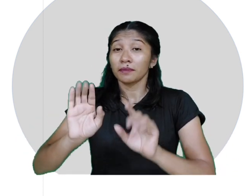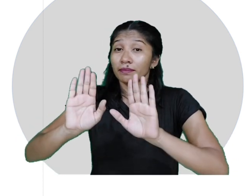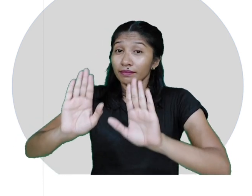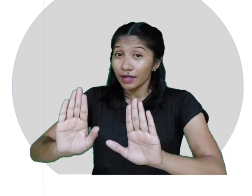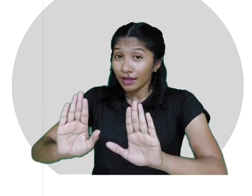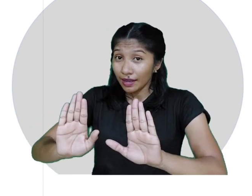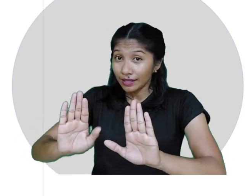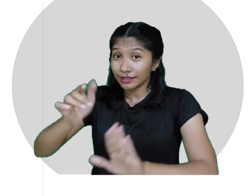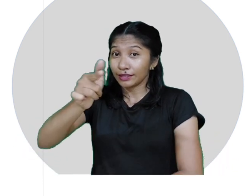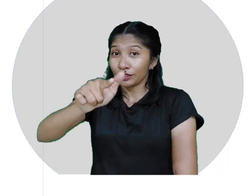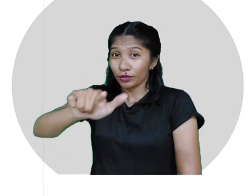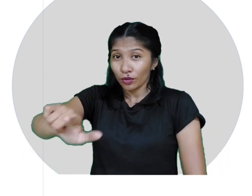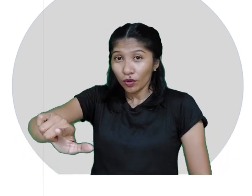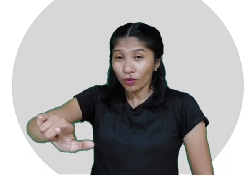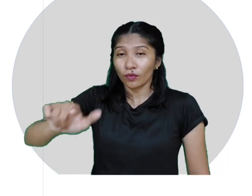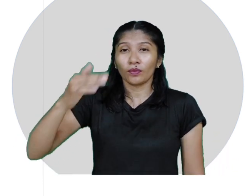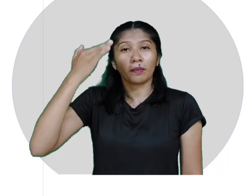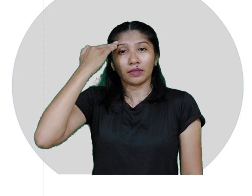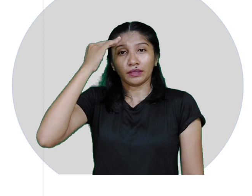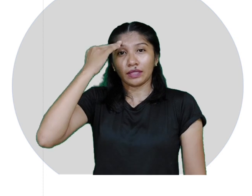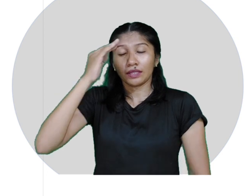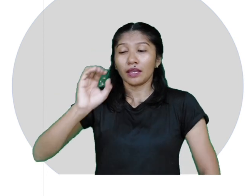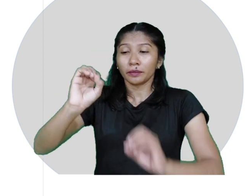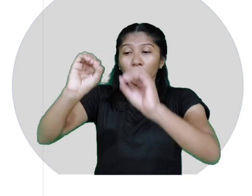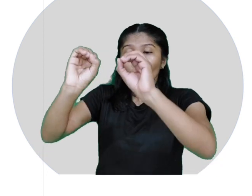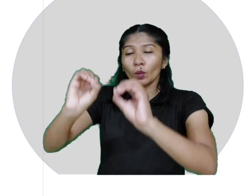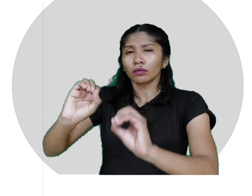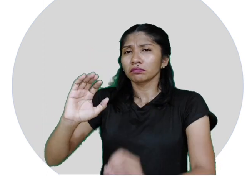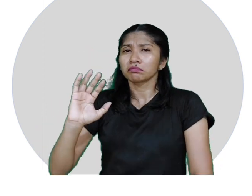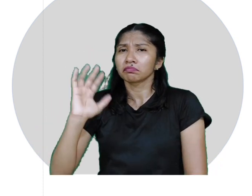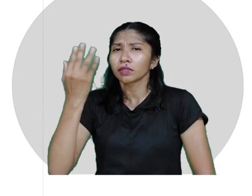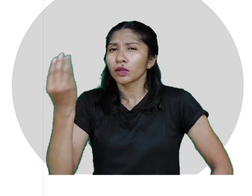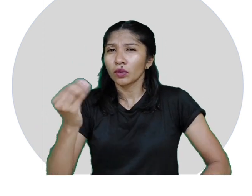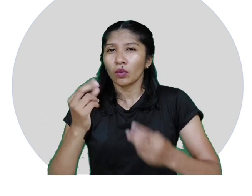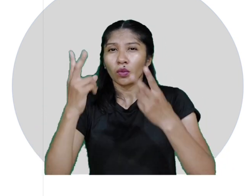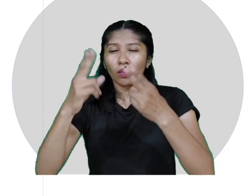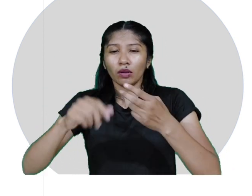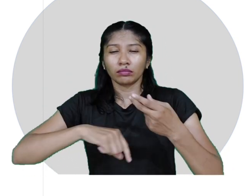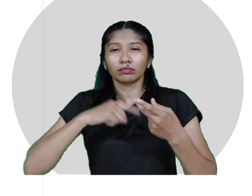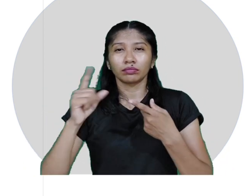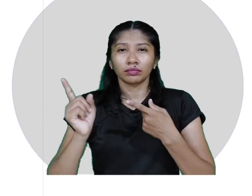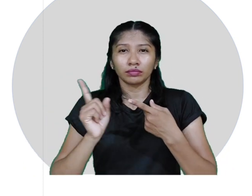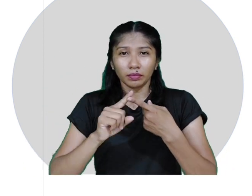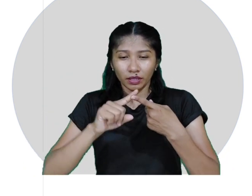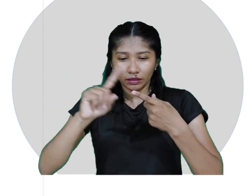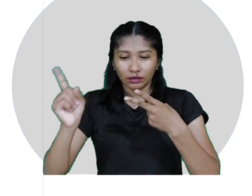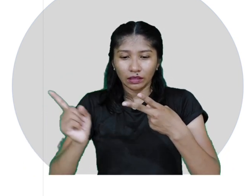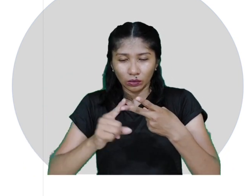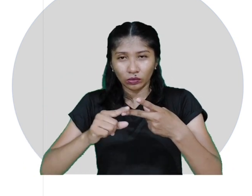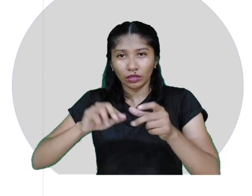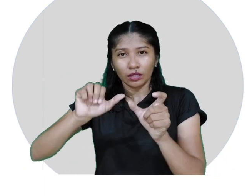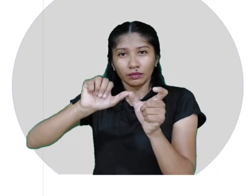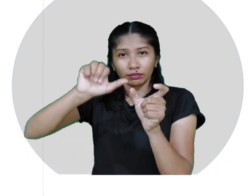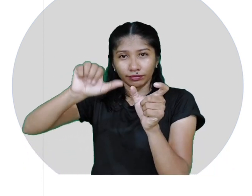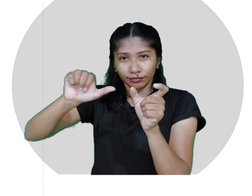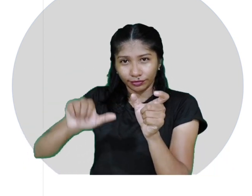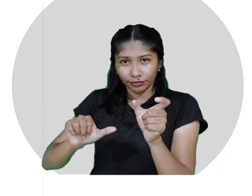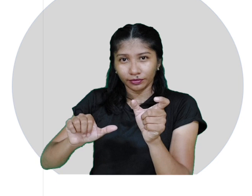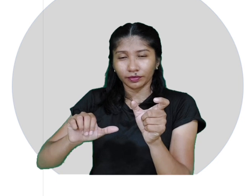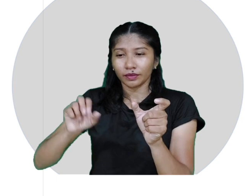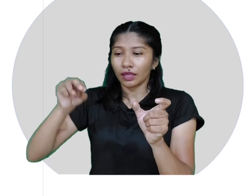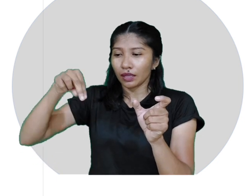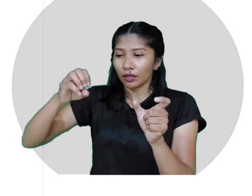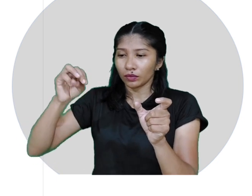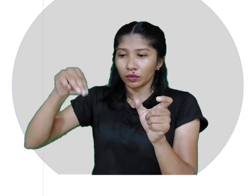repetindo os neutros como acontecem na segunda e terceira declinações. O nominativo,